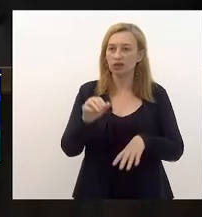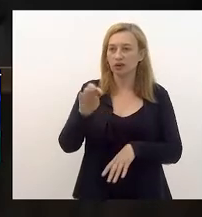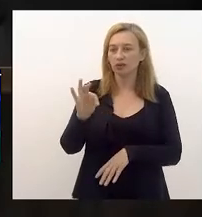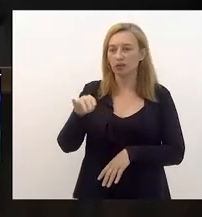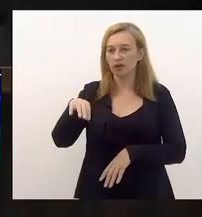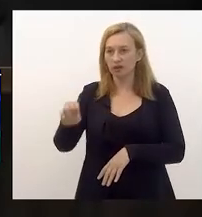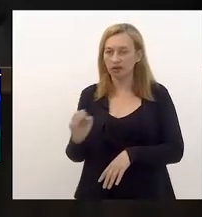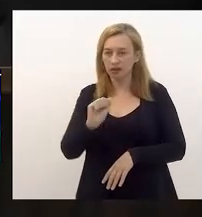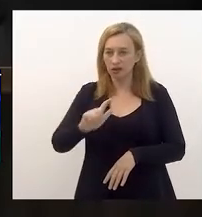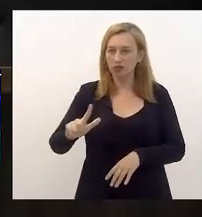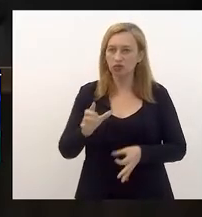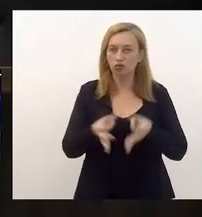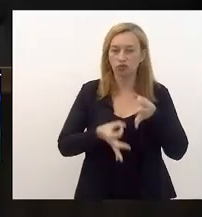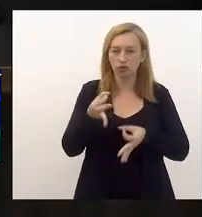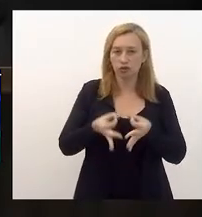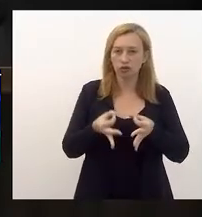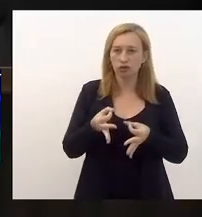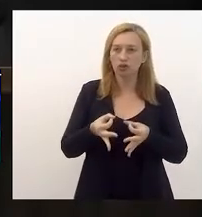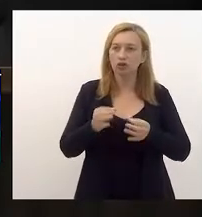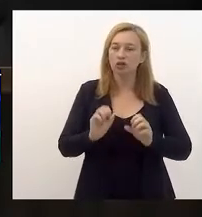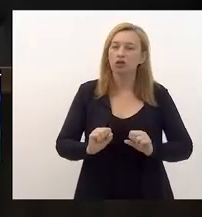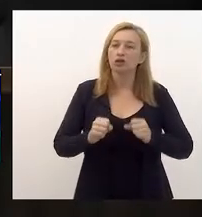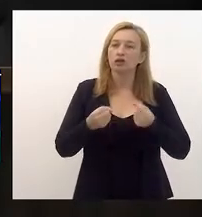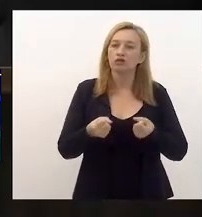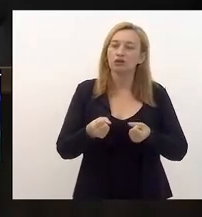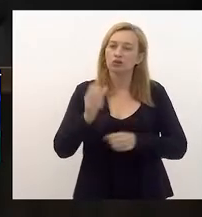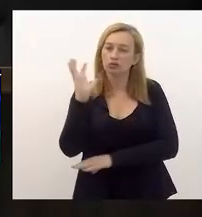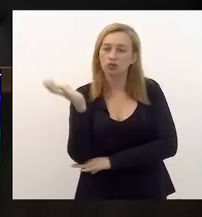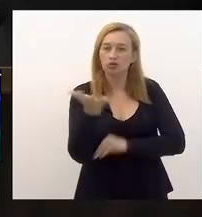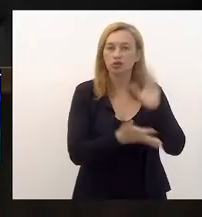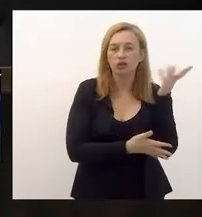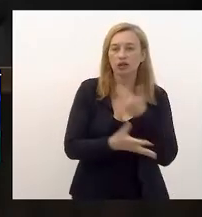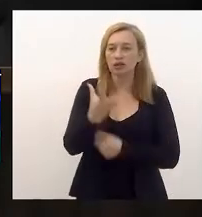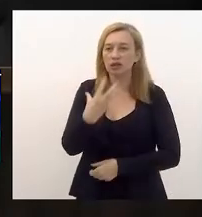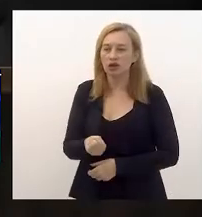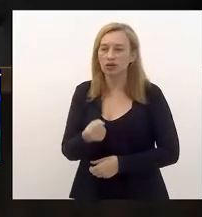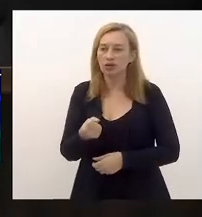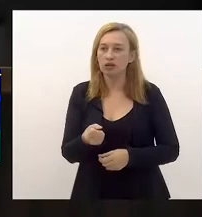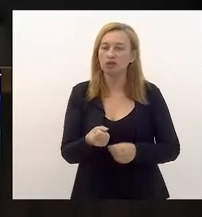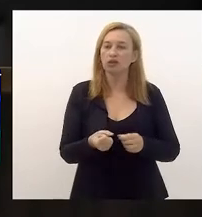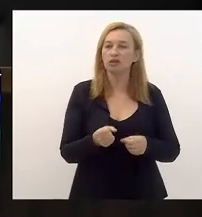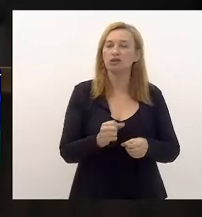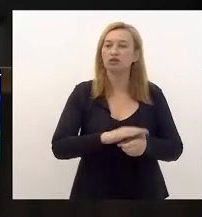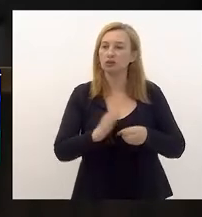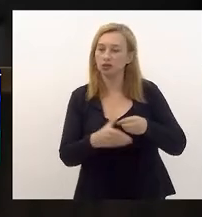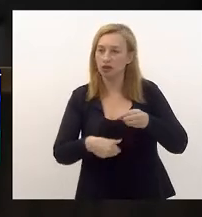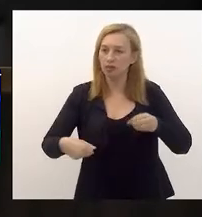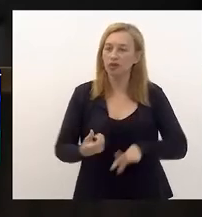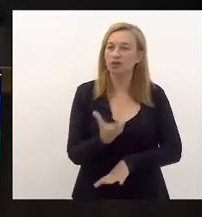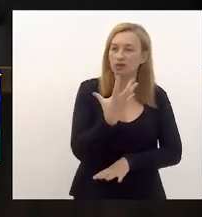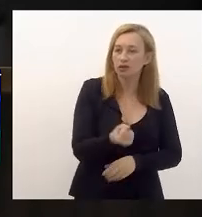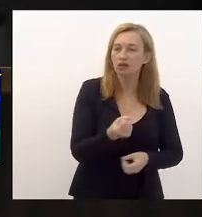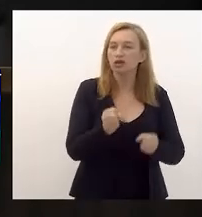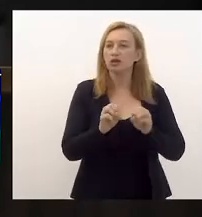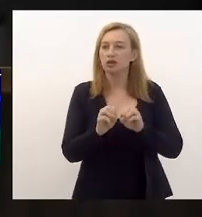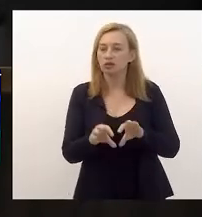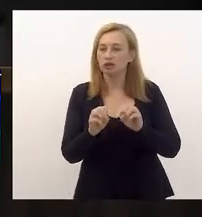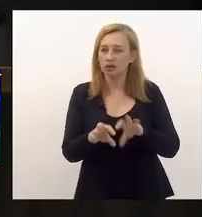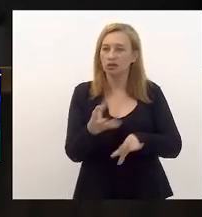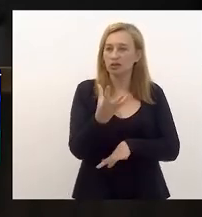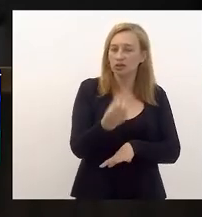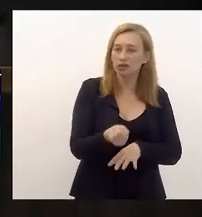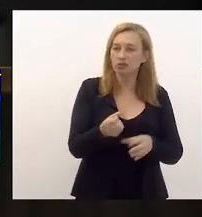Constituição, juridicidade, defesa do meio ambiente, favorável, saneamento ambiental, favorável, de educação, favorável, agricultura, pecuária,